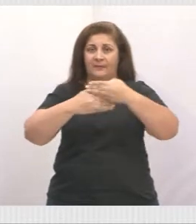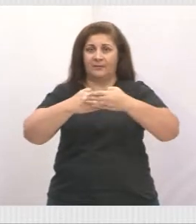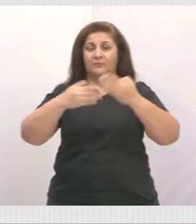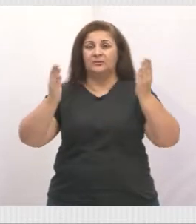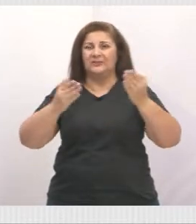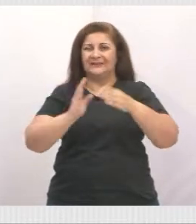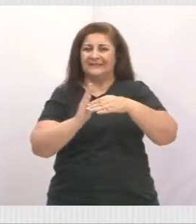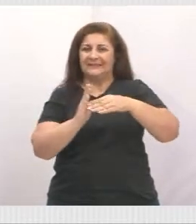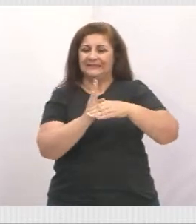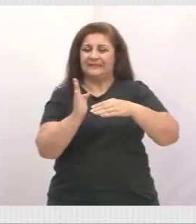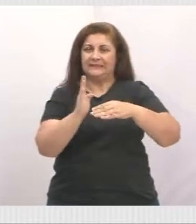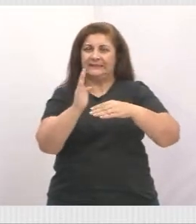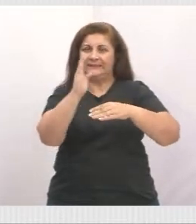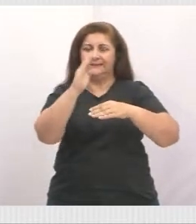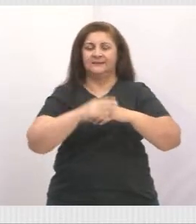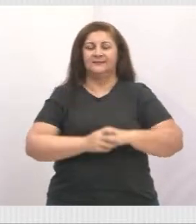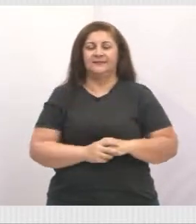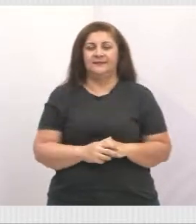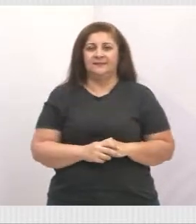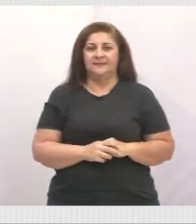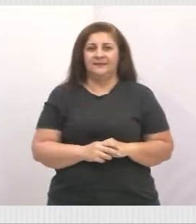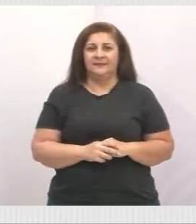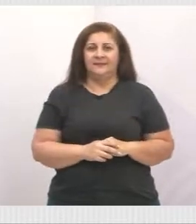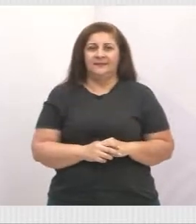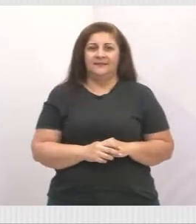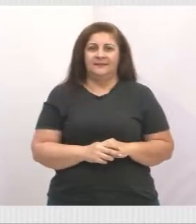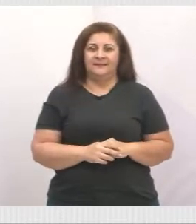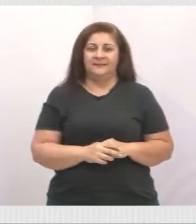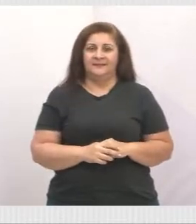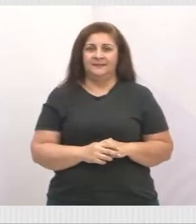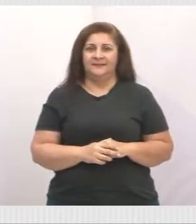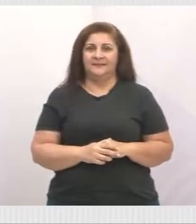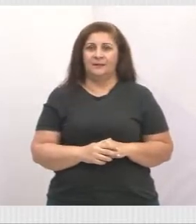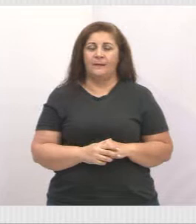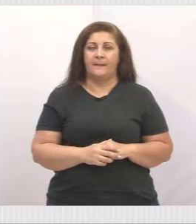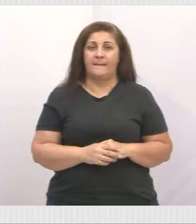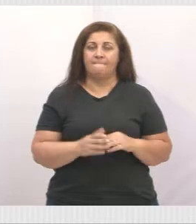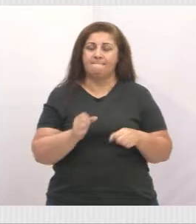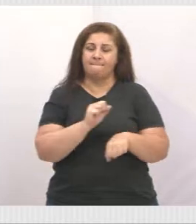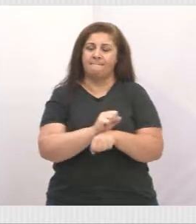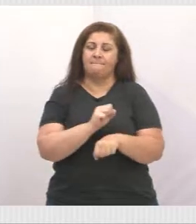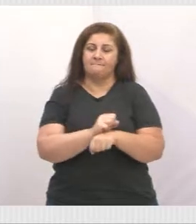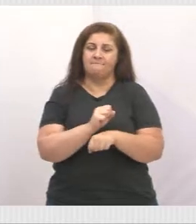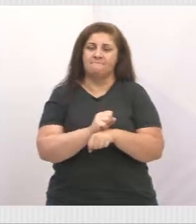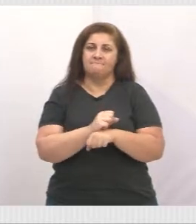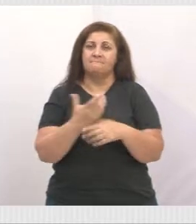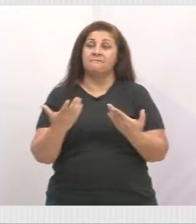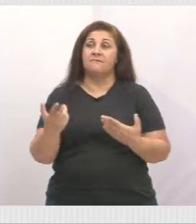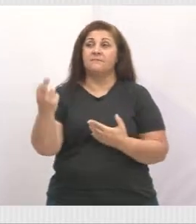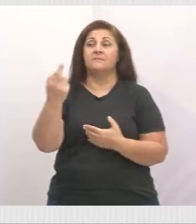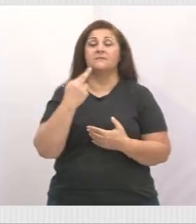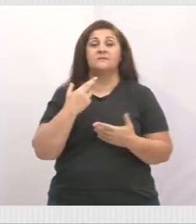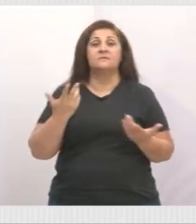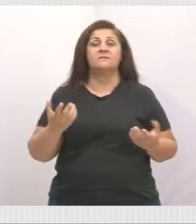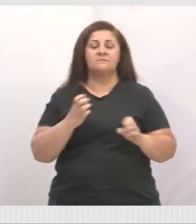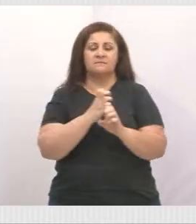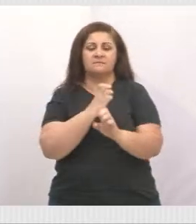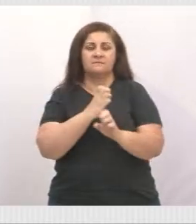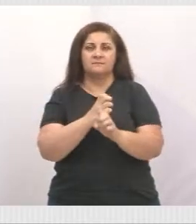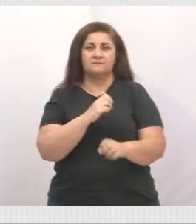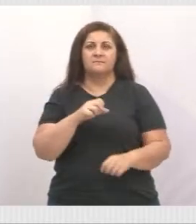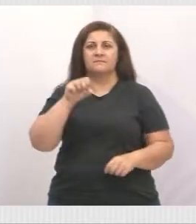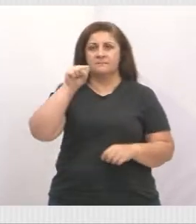a trincar e a gente está no aguardo de uma oposição dos engenheiros do